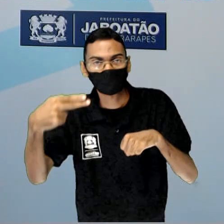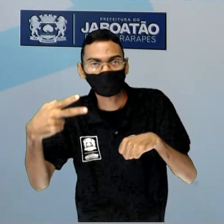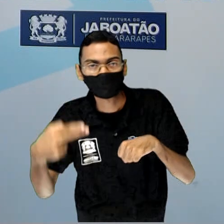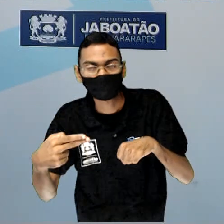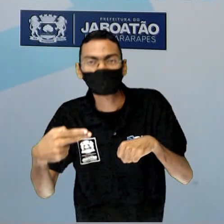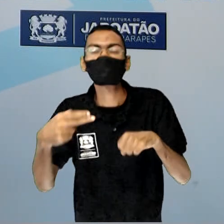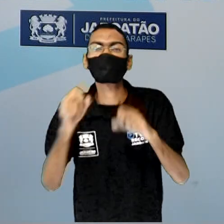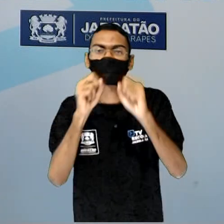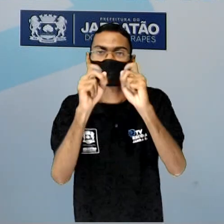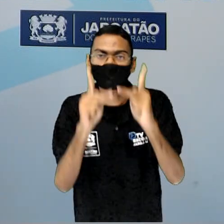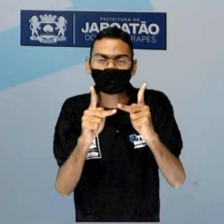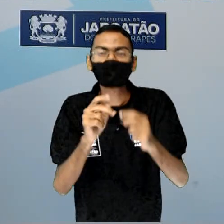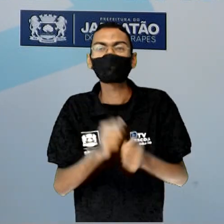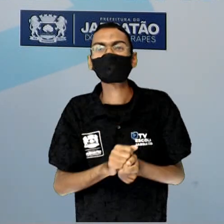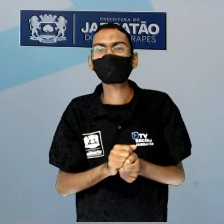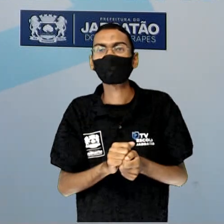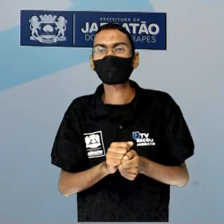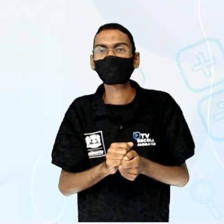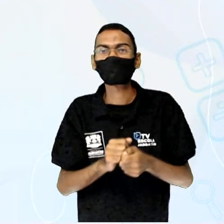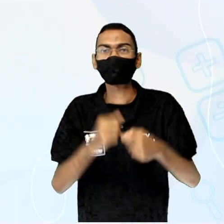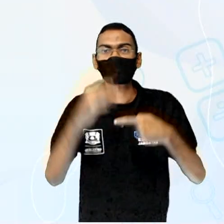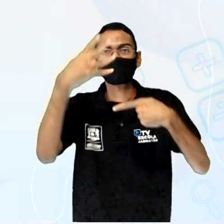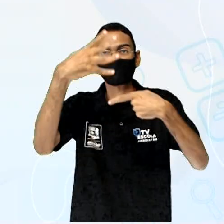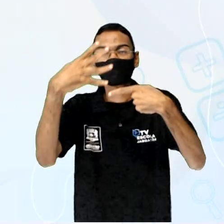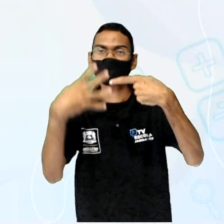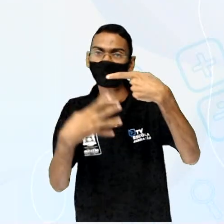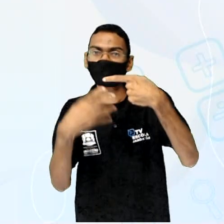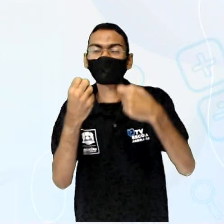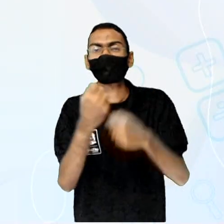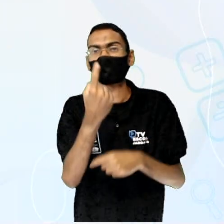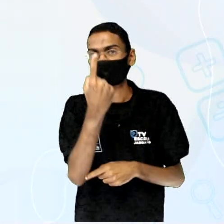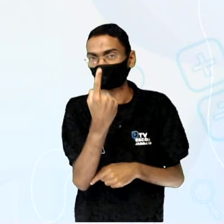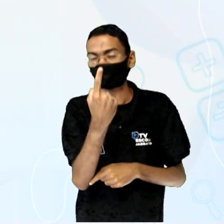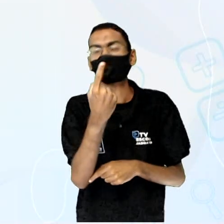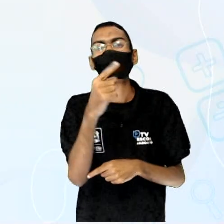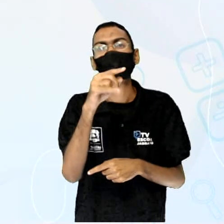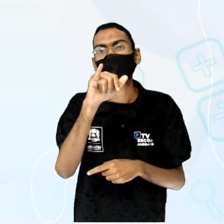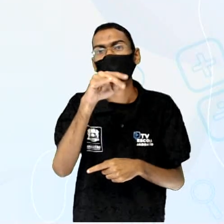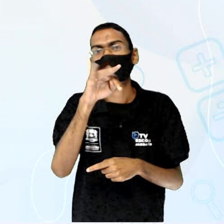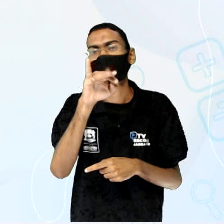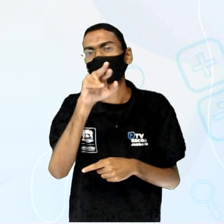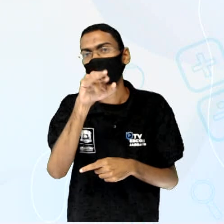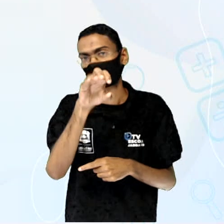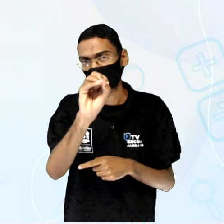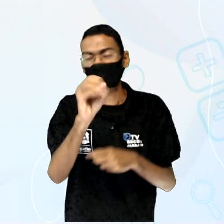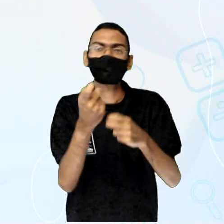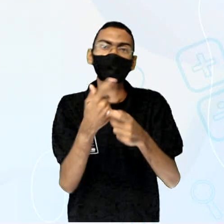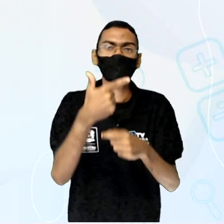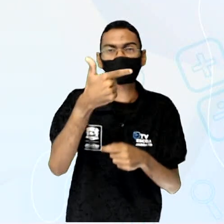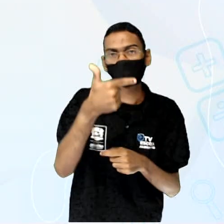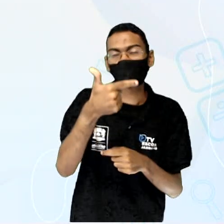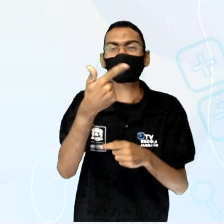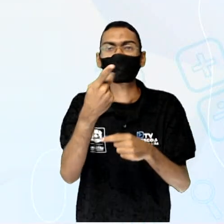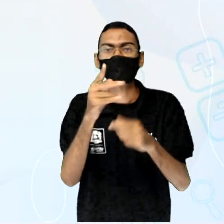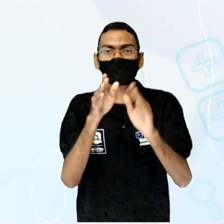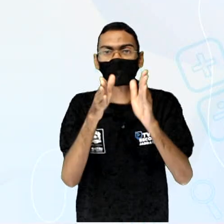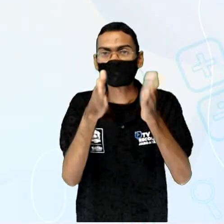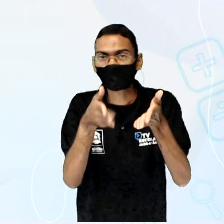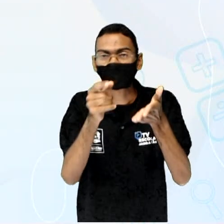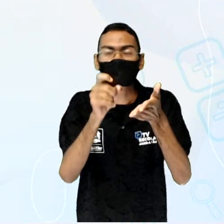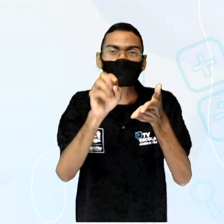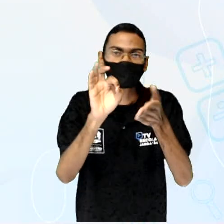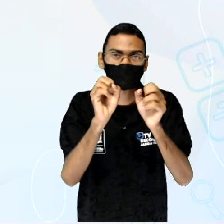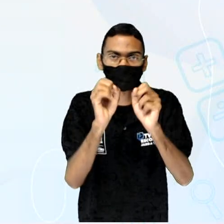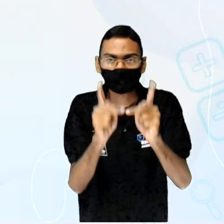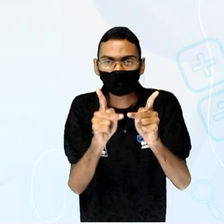quartos ou um inteiro. Magali resolveu comer duas partes dessa barra de chocolate. Ou seja,